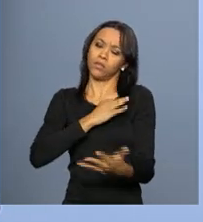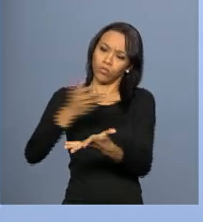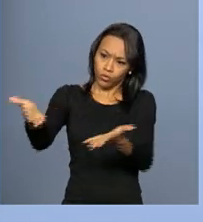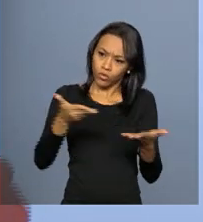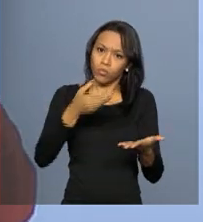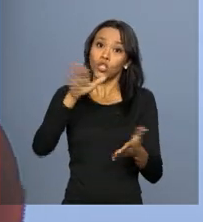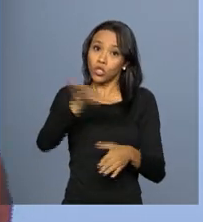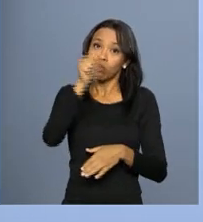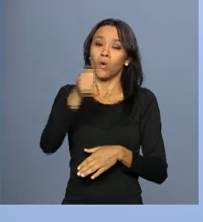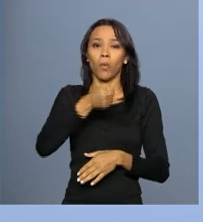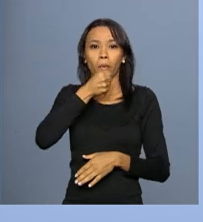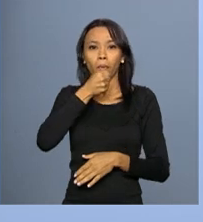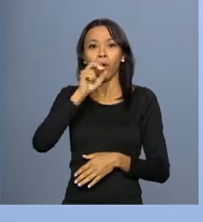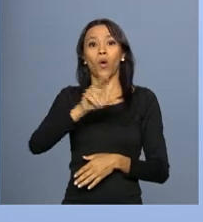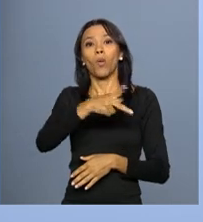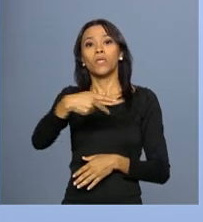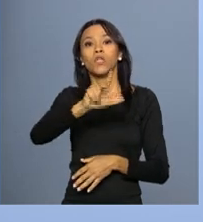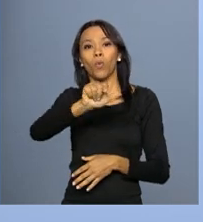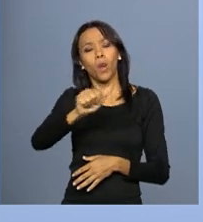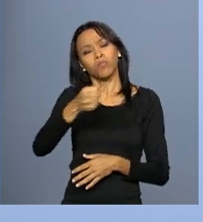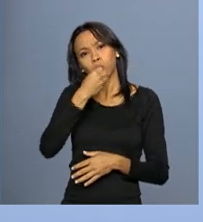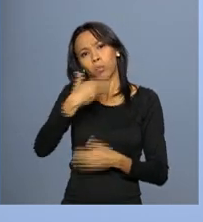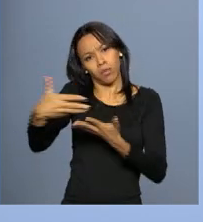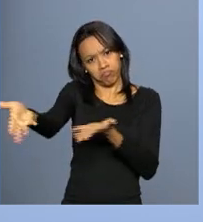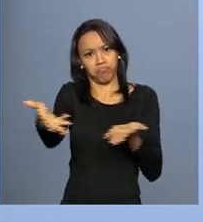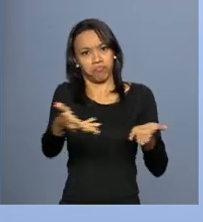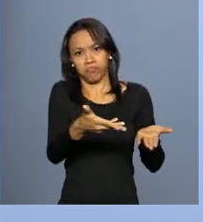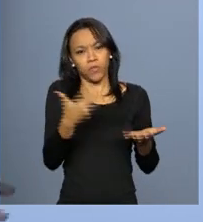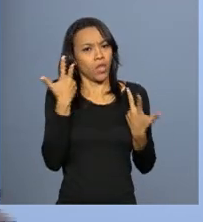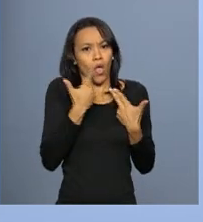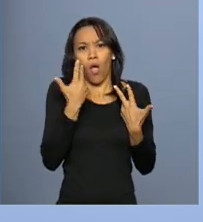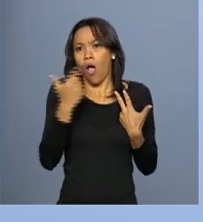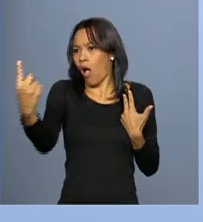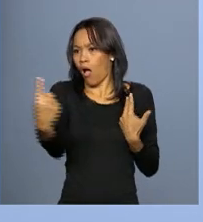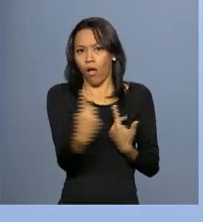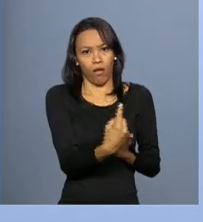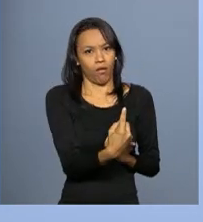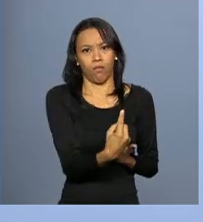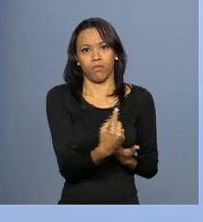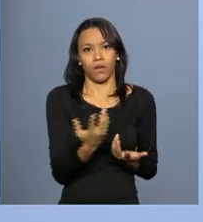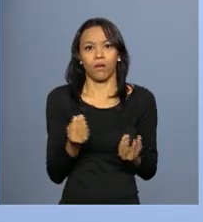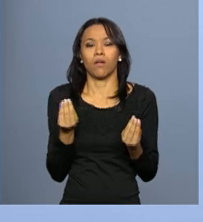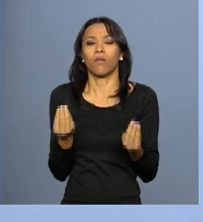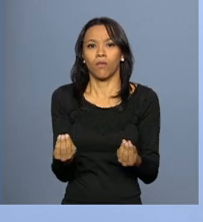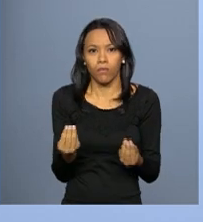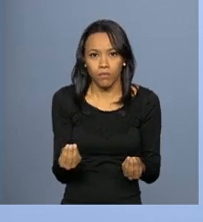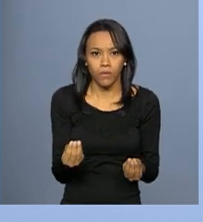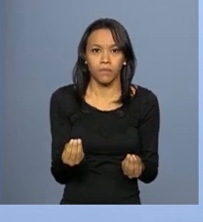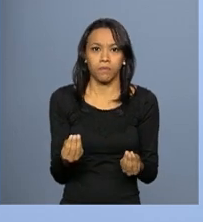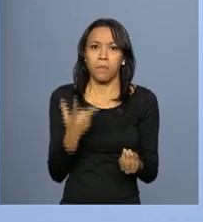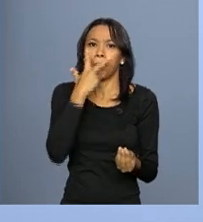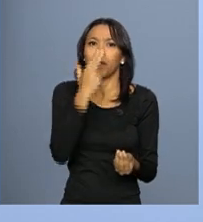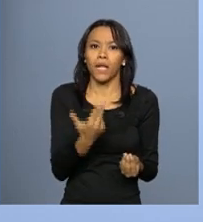esclarecimento, sempre foi. Então, não tem o menor sentido conduzi-lo,